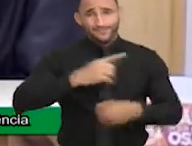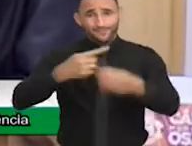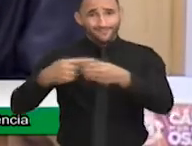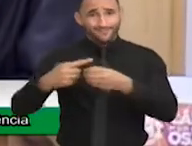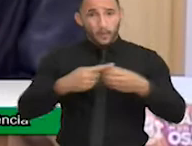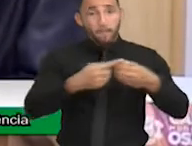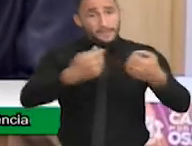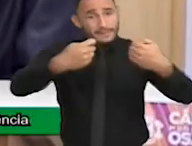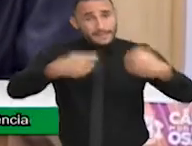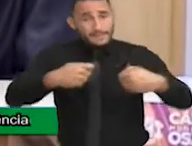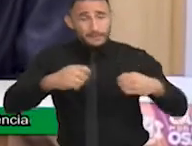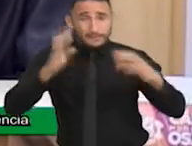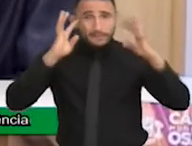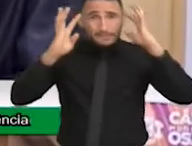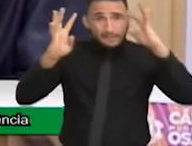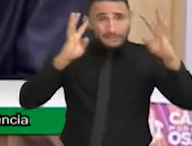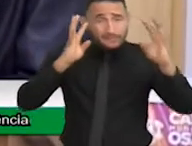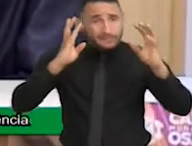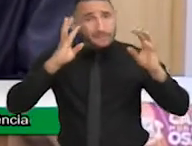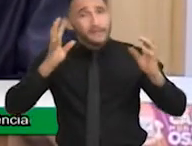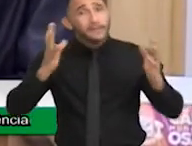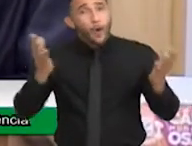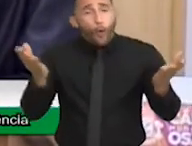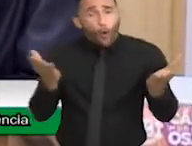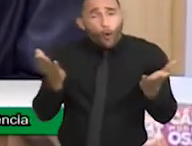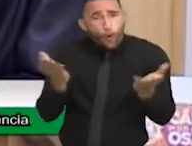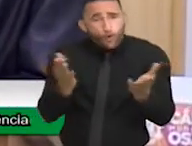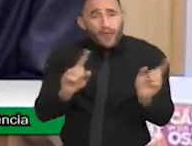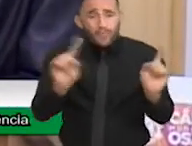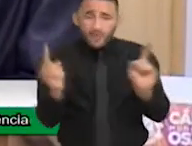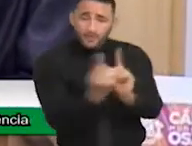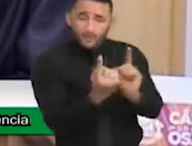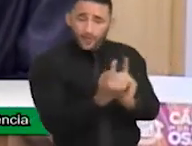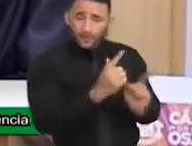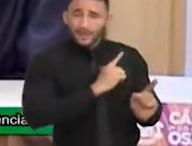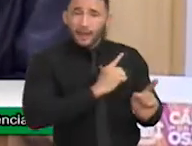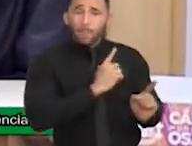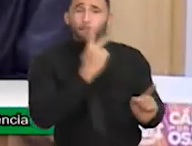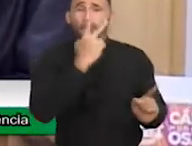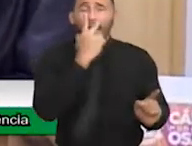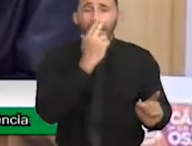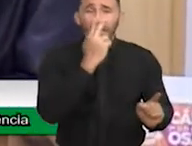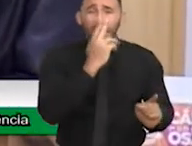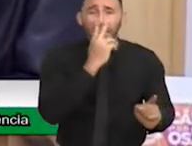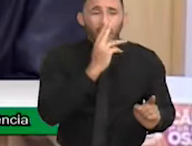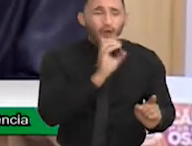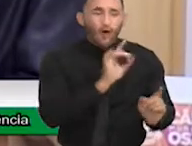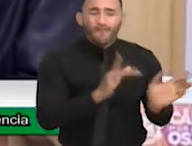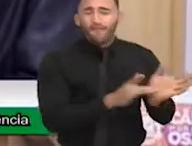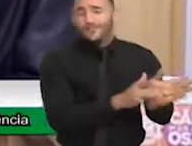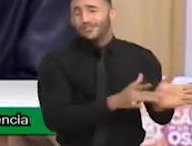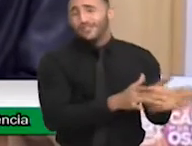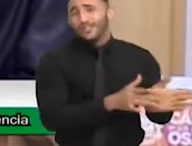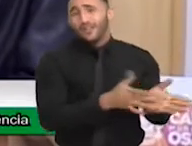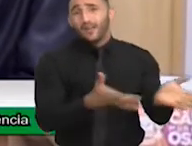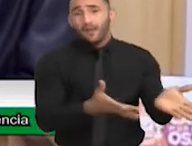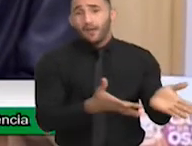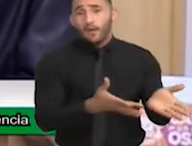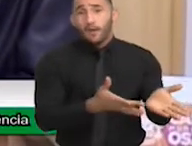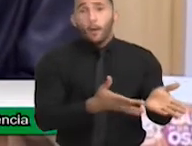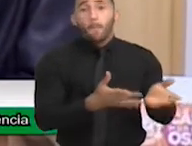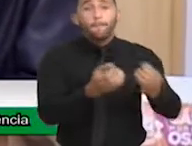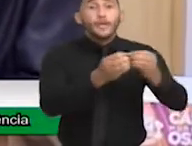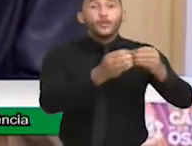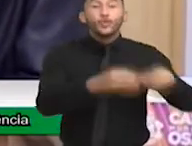refletir. Hoje, o atendimento que acontece, ele é um atendimento simplesmente para se maquiar. E o pior, a consequência, o impacto